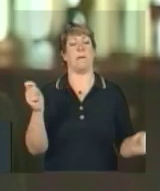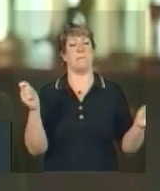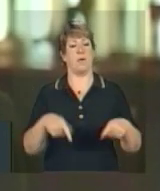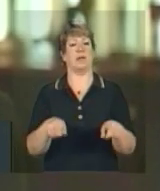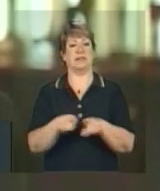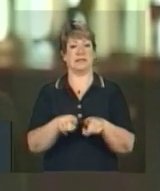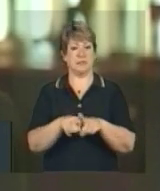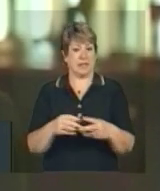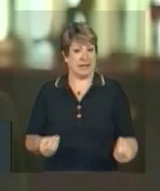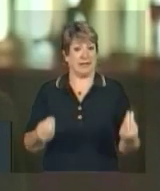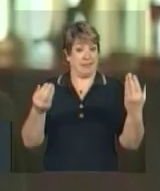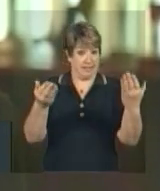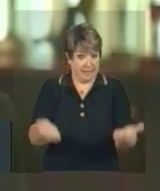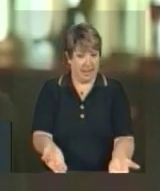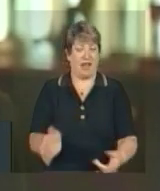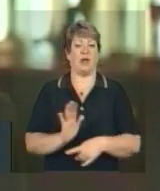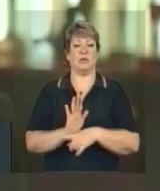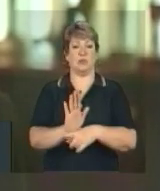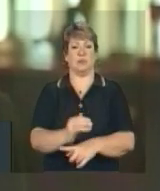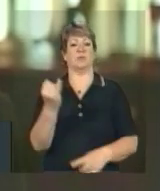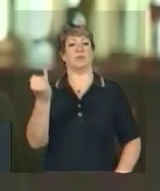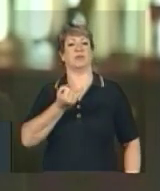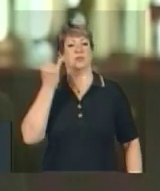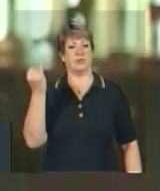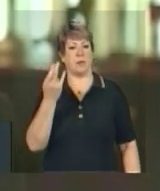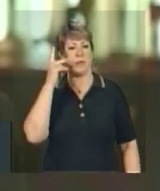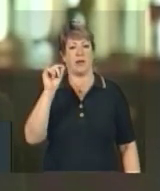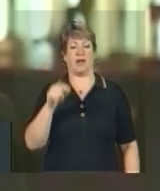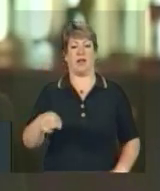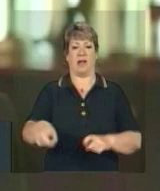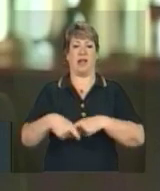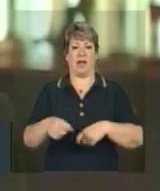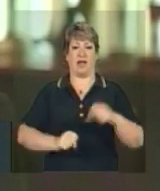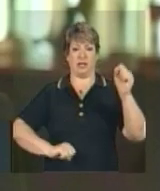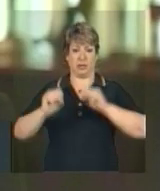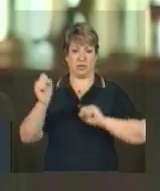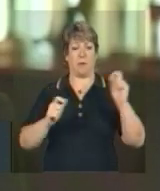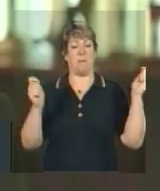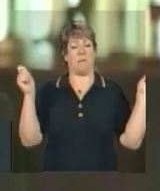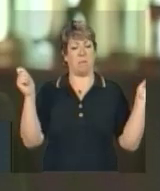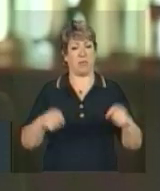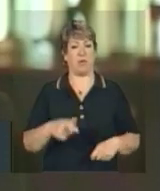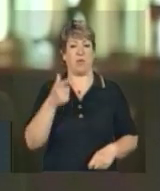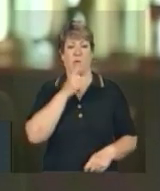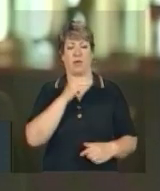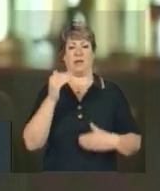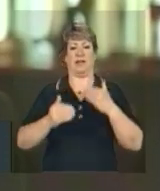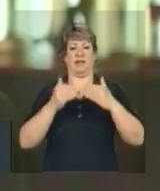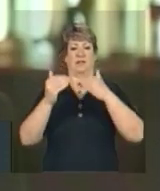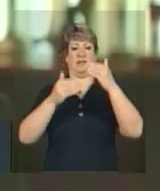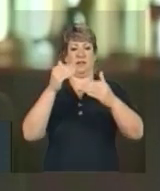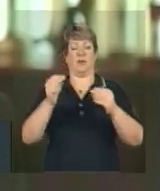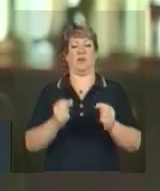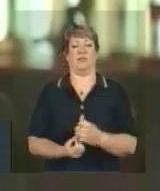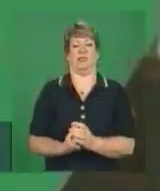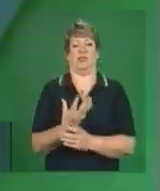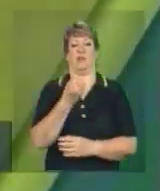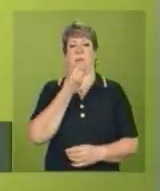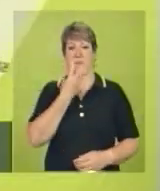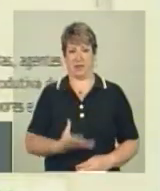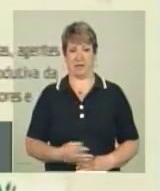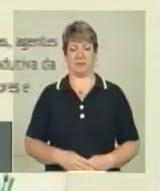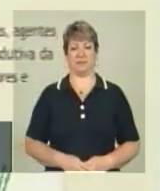trazer uma ajuda importante para que a agroindústria possa se desenvolver e florescer.